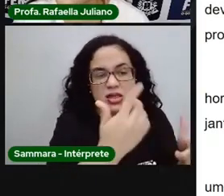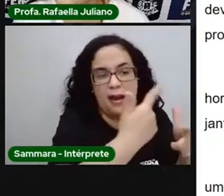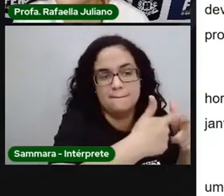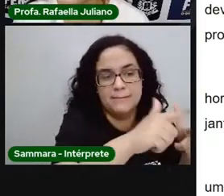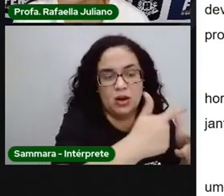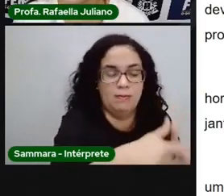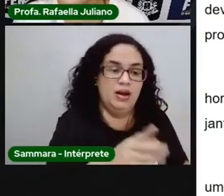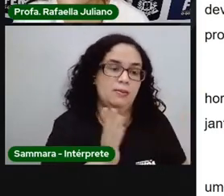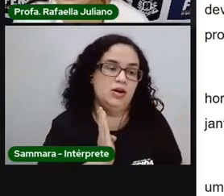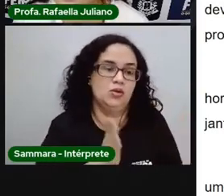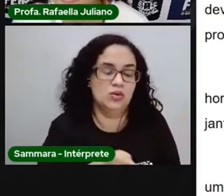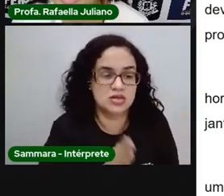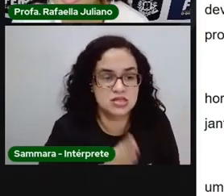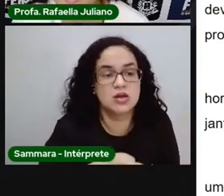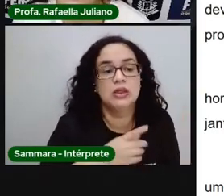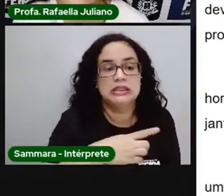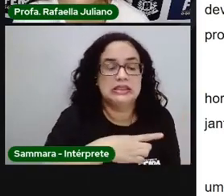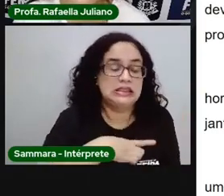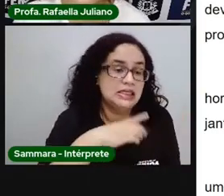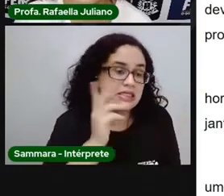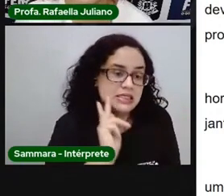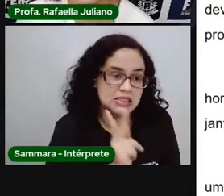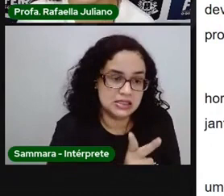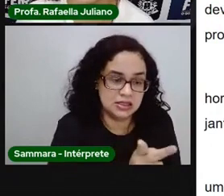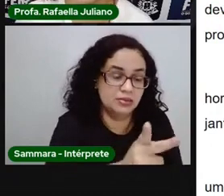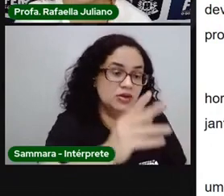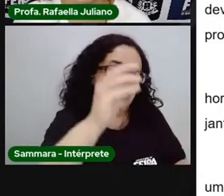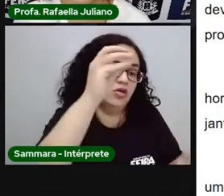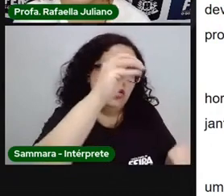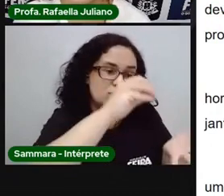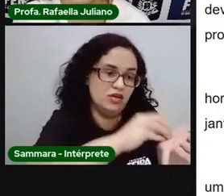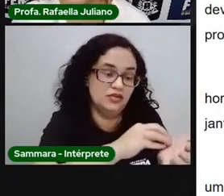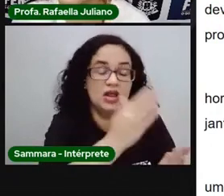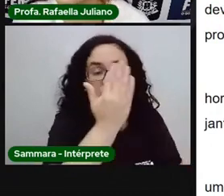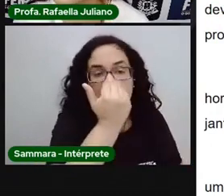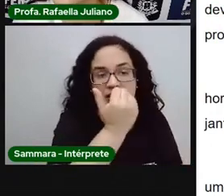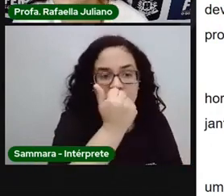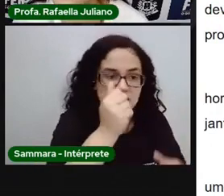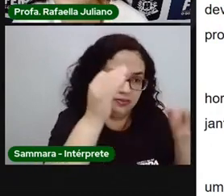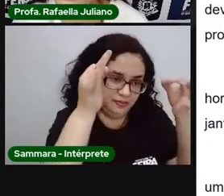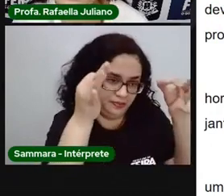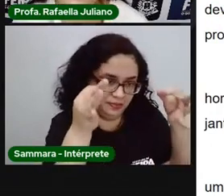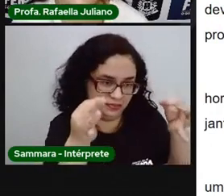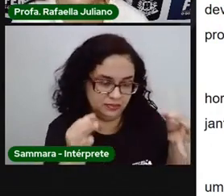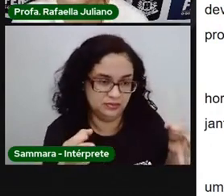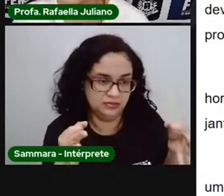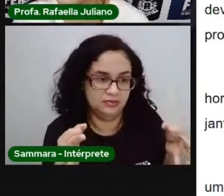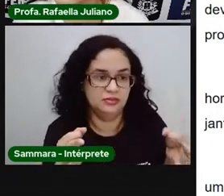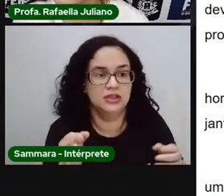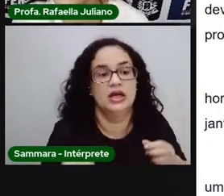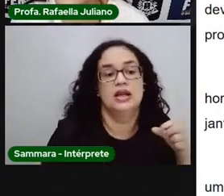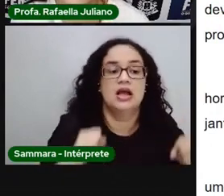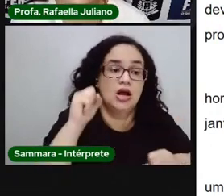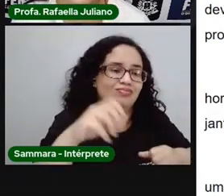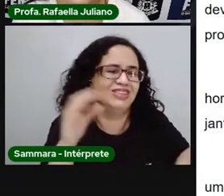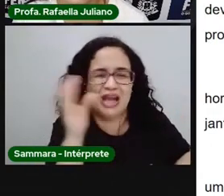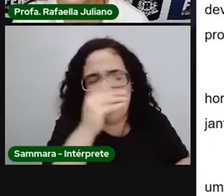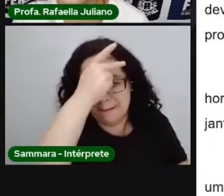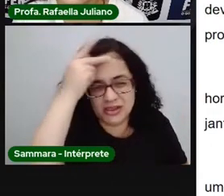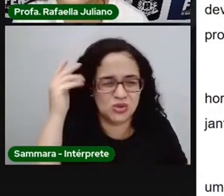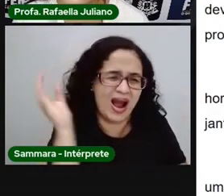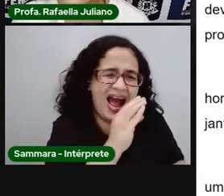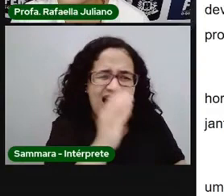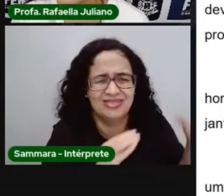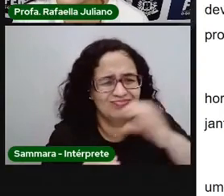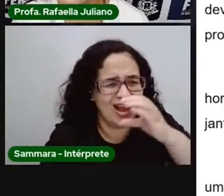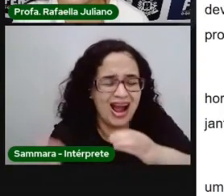frequentes e possuem relação direta com a falta de alimentação saudável. Porque a gente corre muito, gente trabalha fora, tem muita